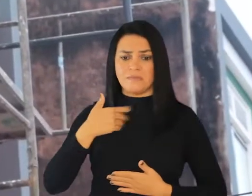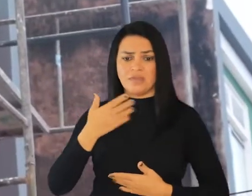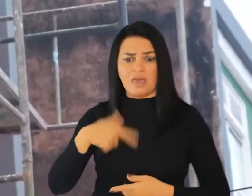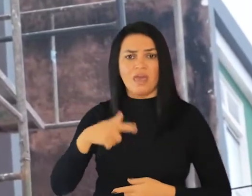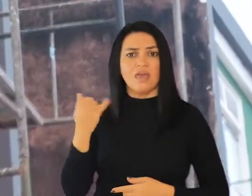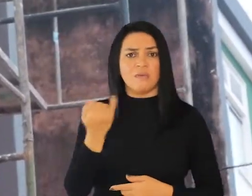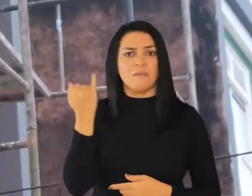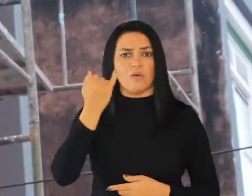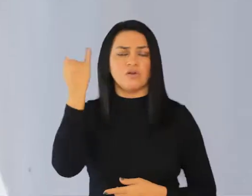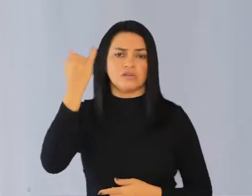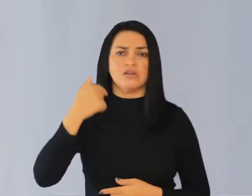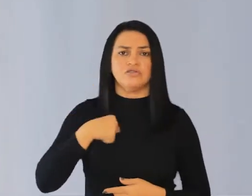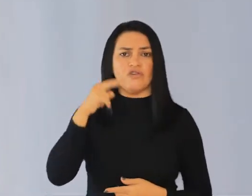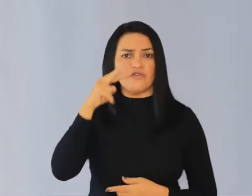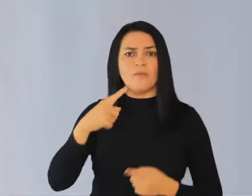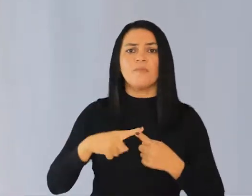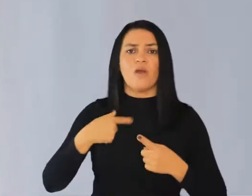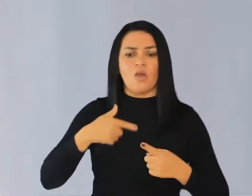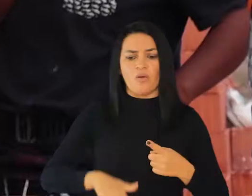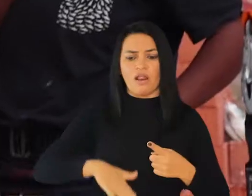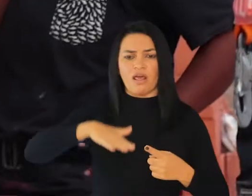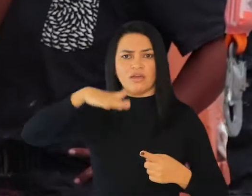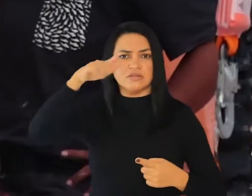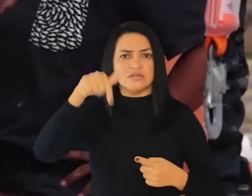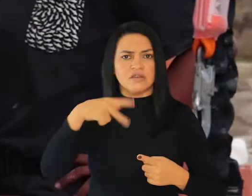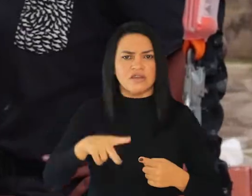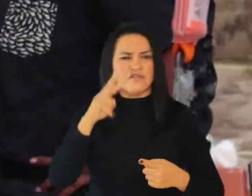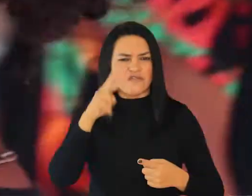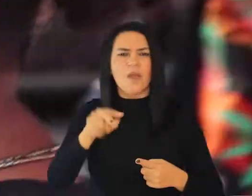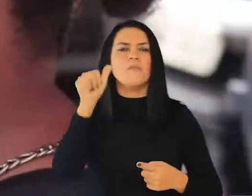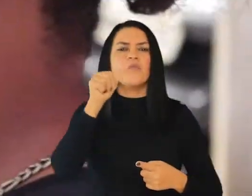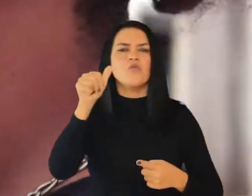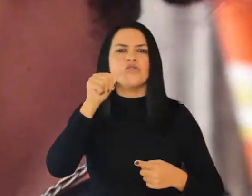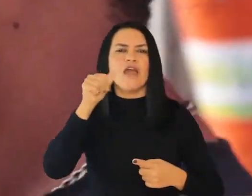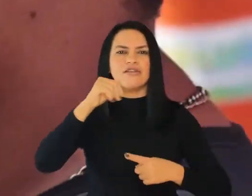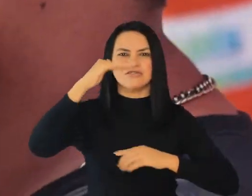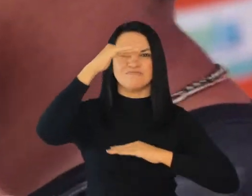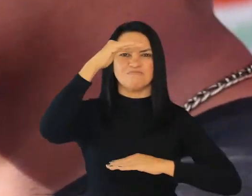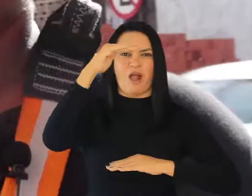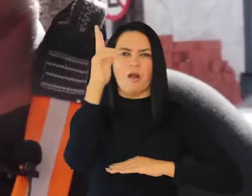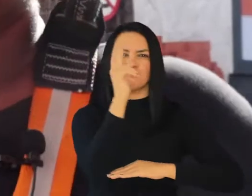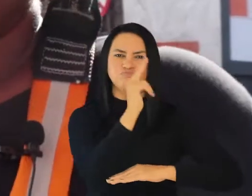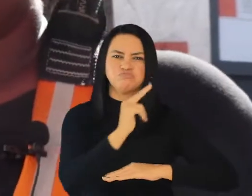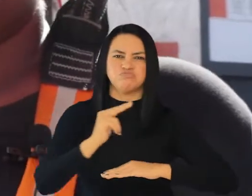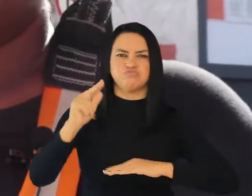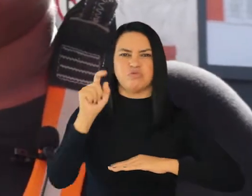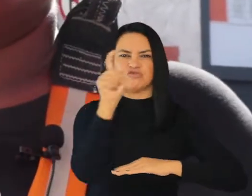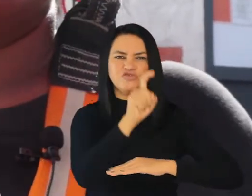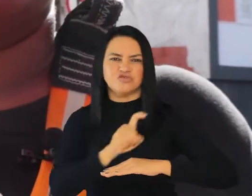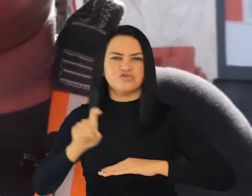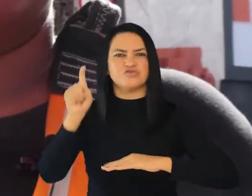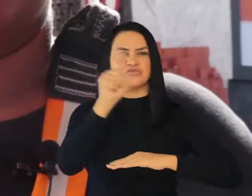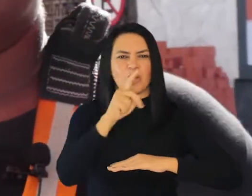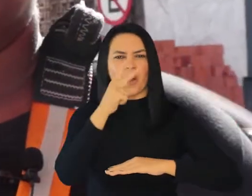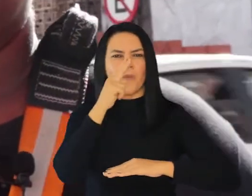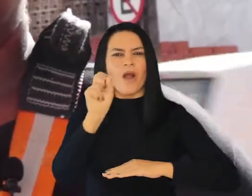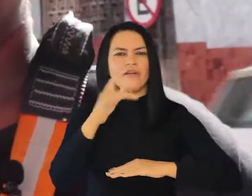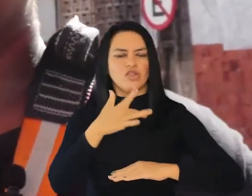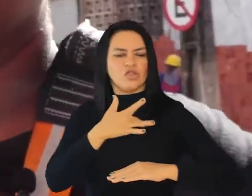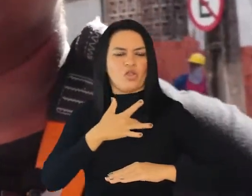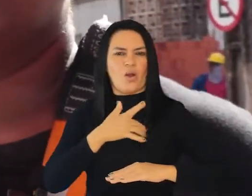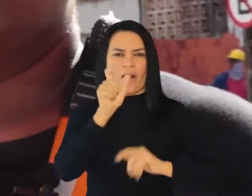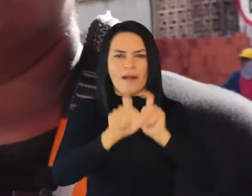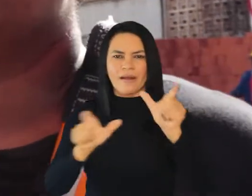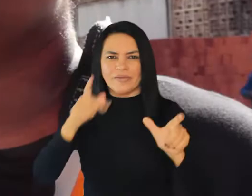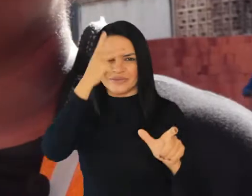colocando essas mulheres em painéis, em dimensões maiores. Eu acho que toca muito as pessoas, sabe? Vai